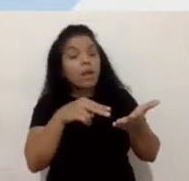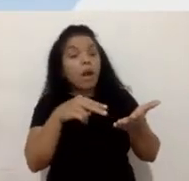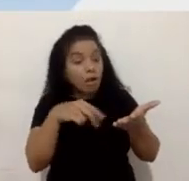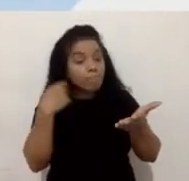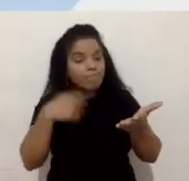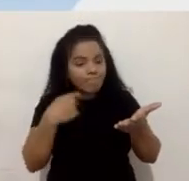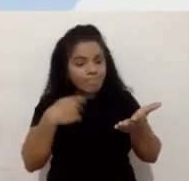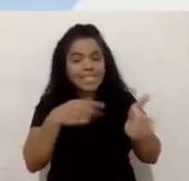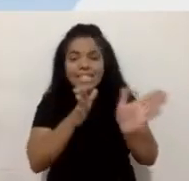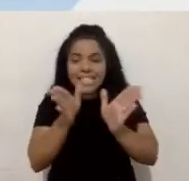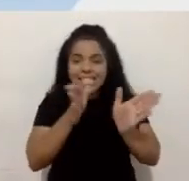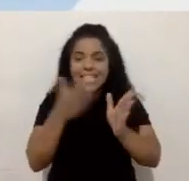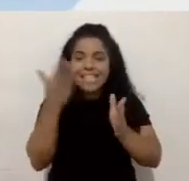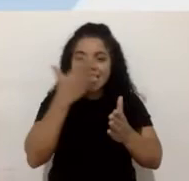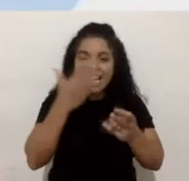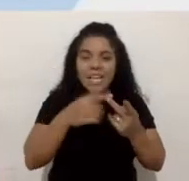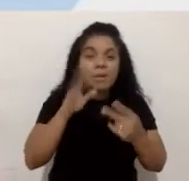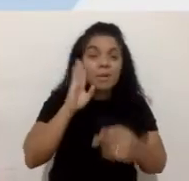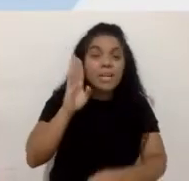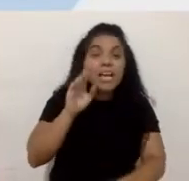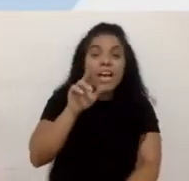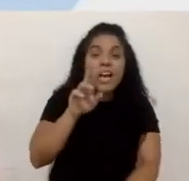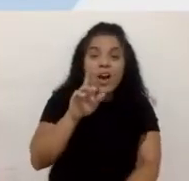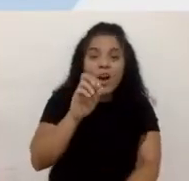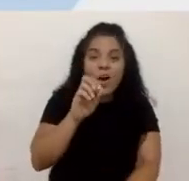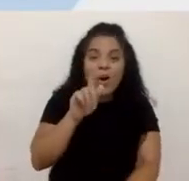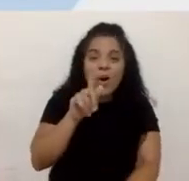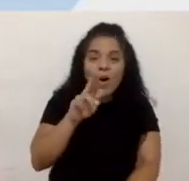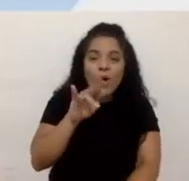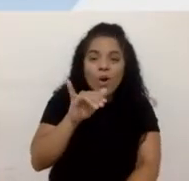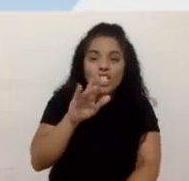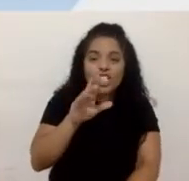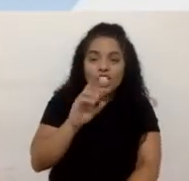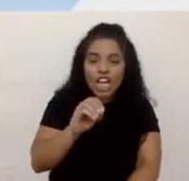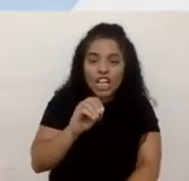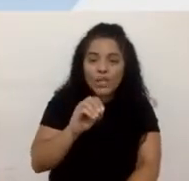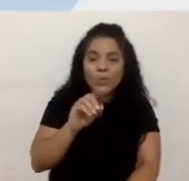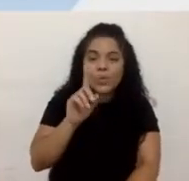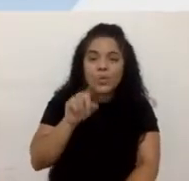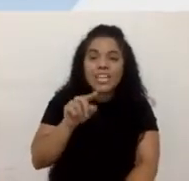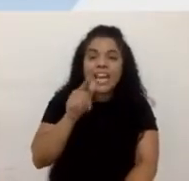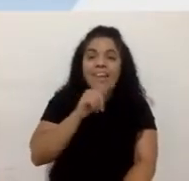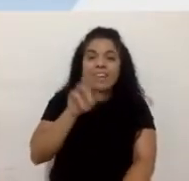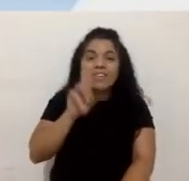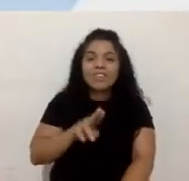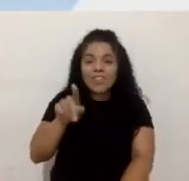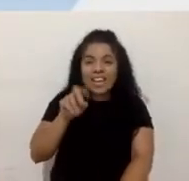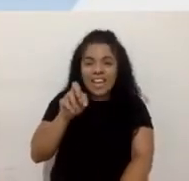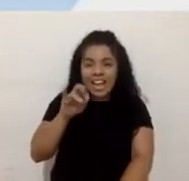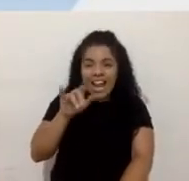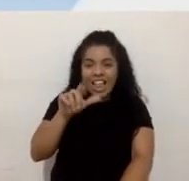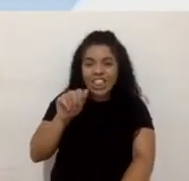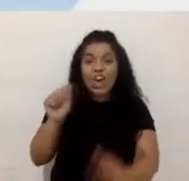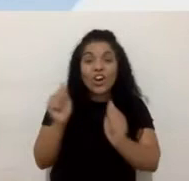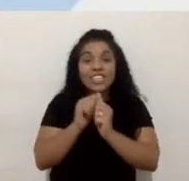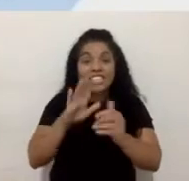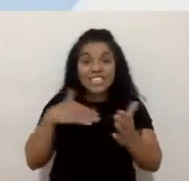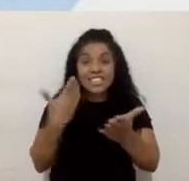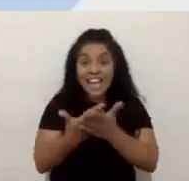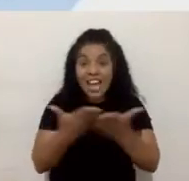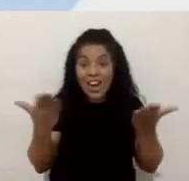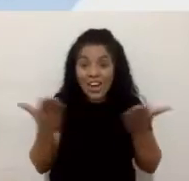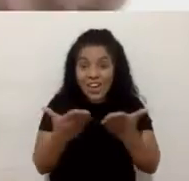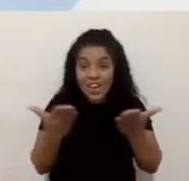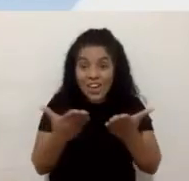especialmente do Rogério, que é um usuário, né, do Cartola que está com a gente aí até hoje. Ele até hoje